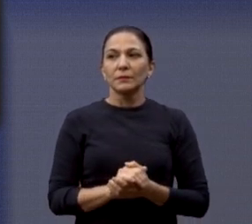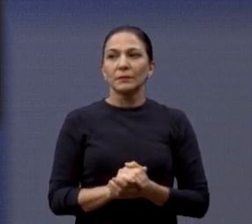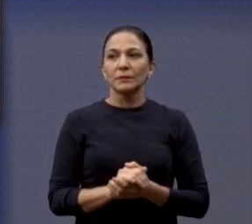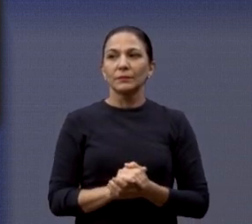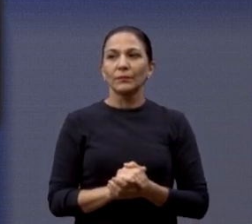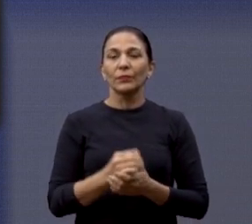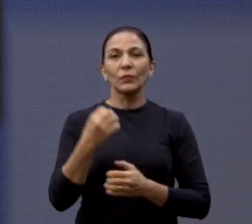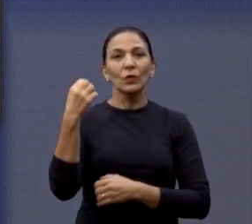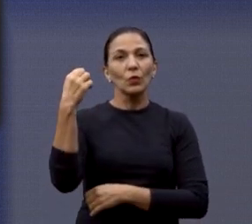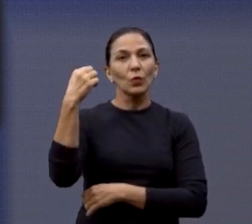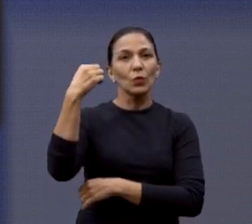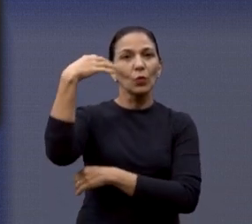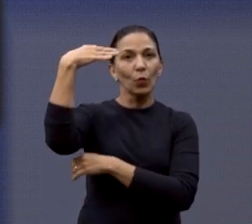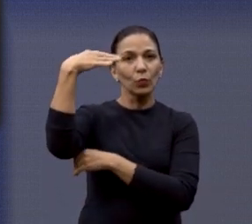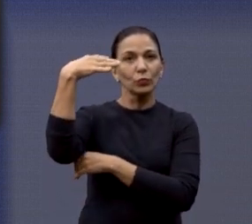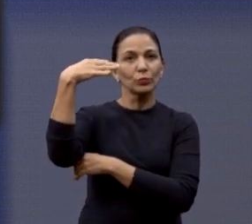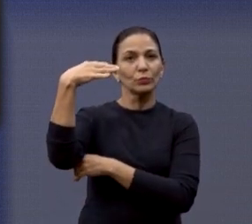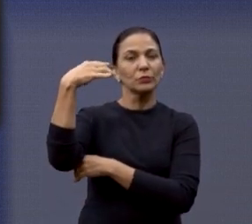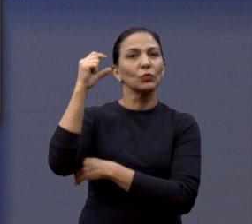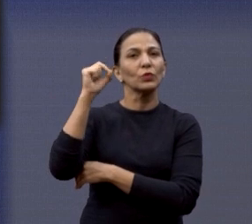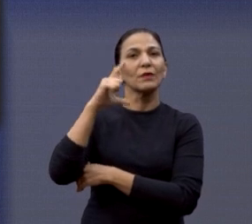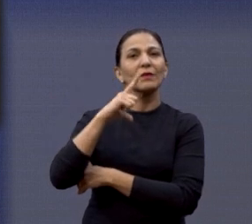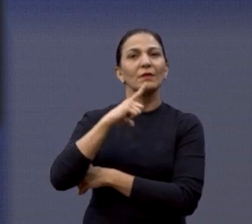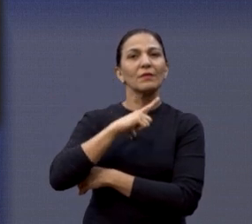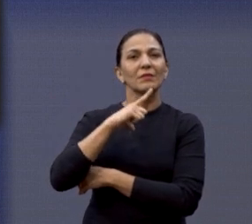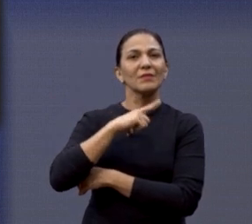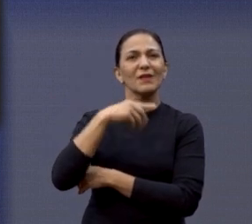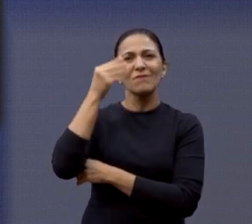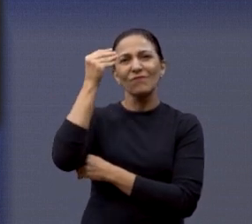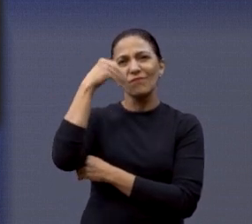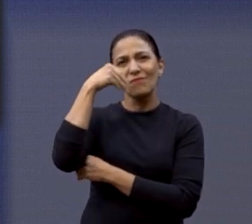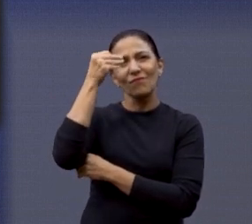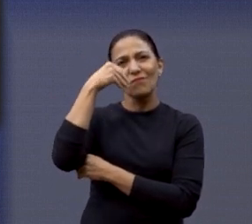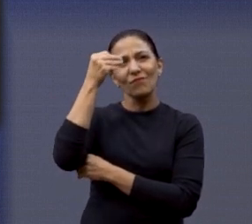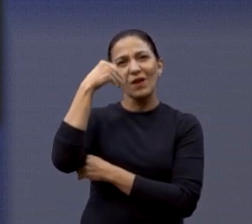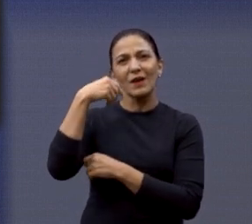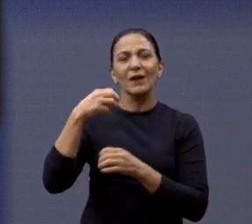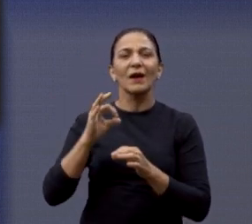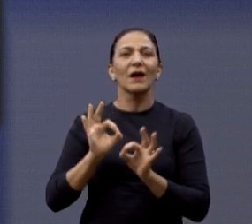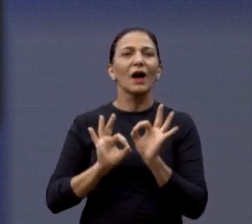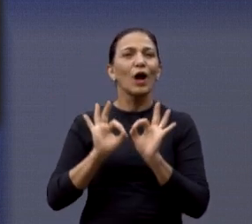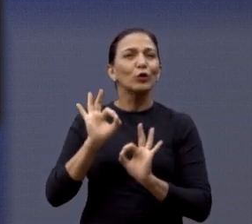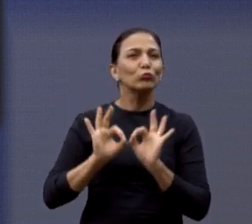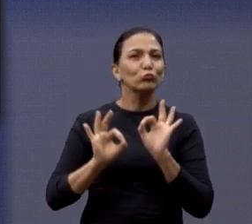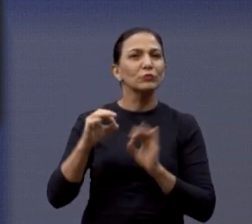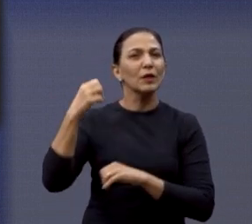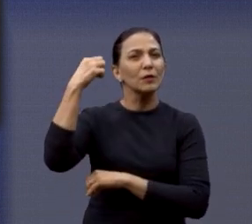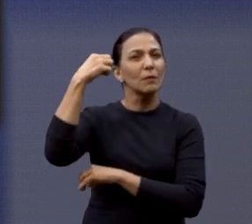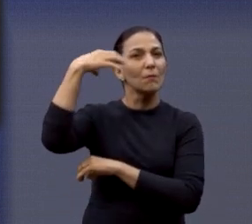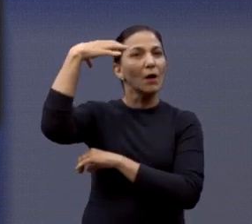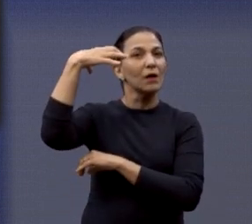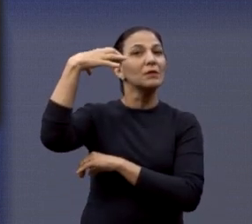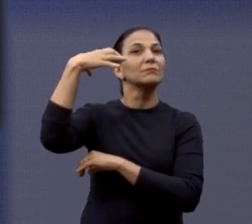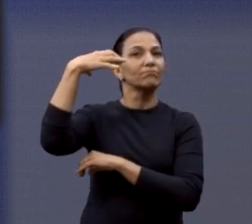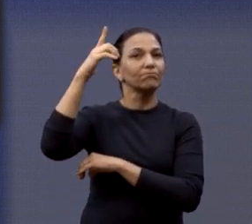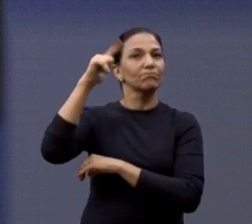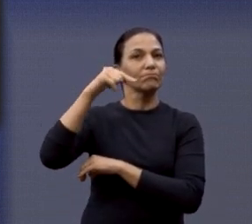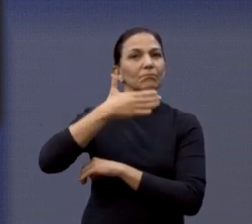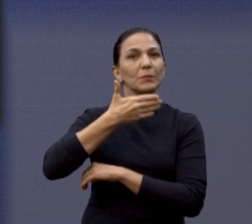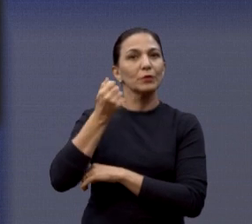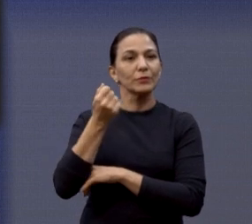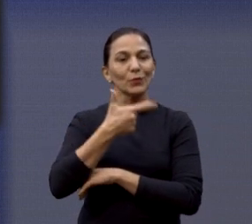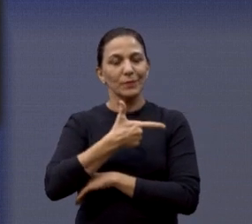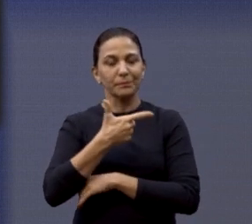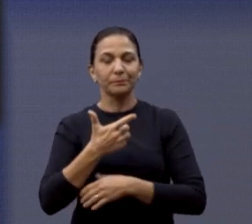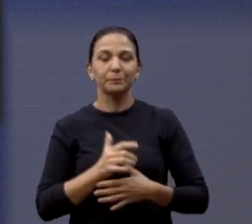de toda a iluminação, porque aquela iluminação que foi feita está muito fraca lá, então isso aí já foi pedido também, essa iluminação. Em